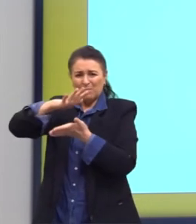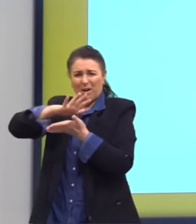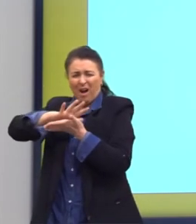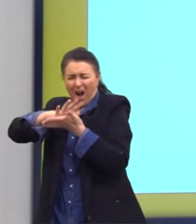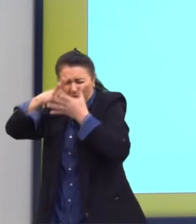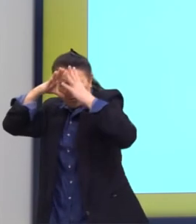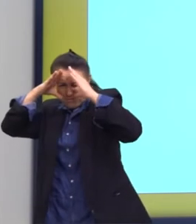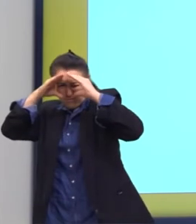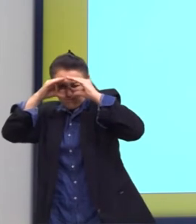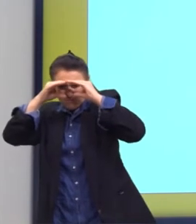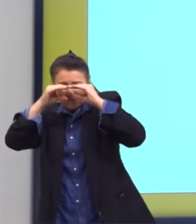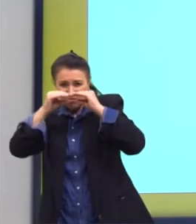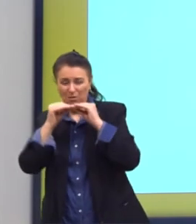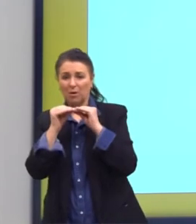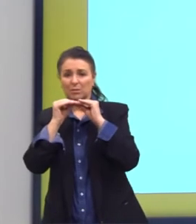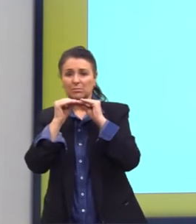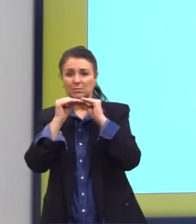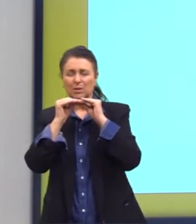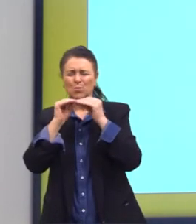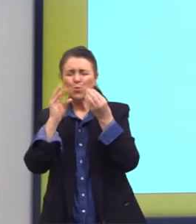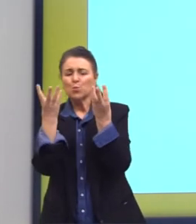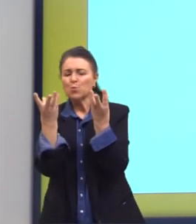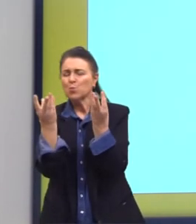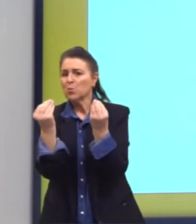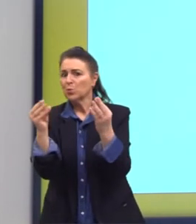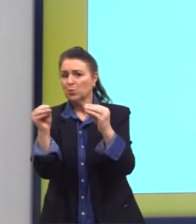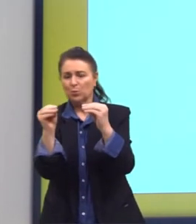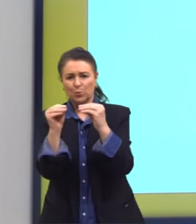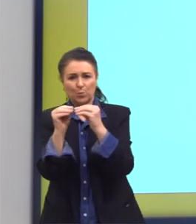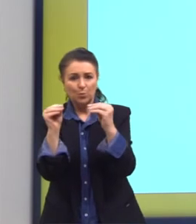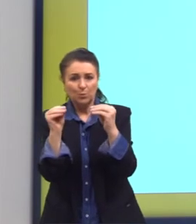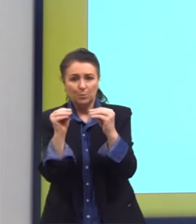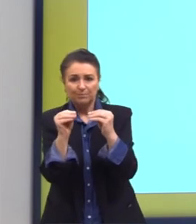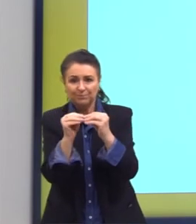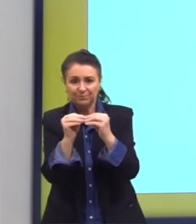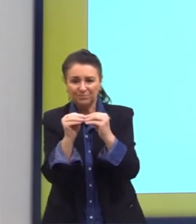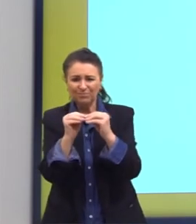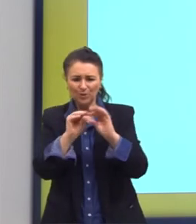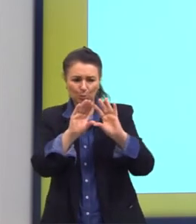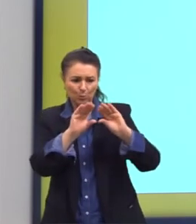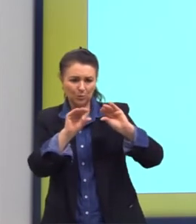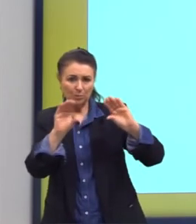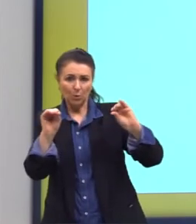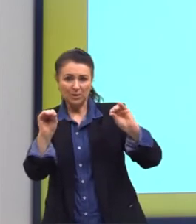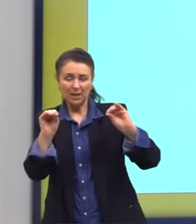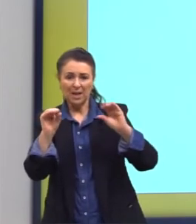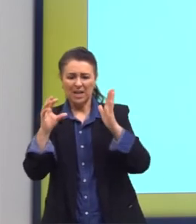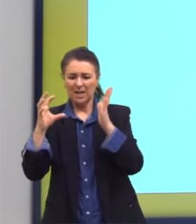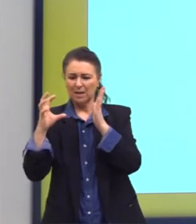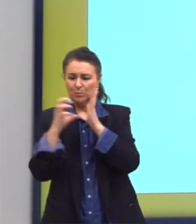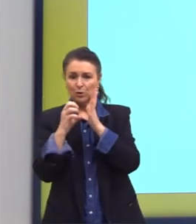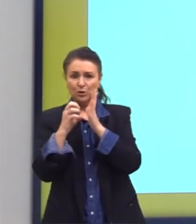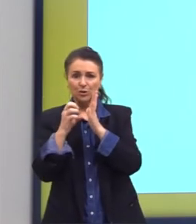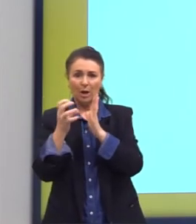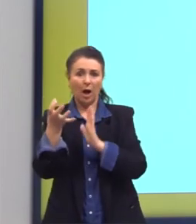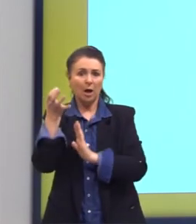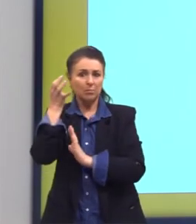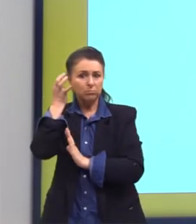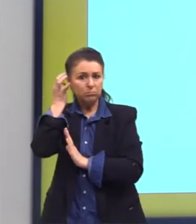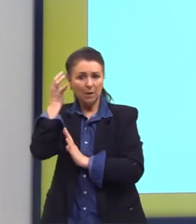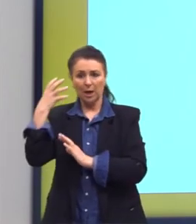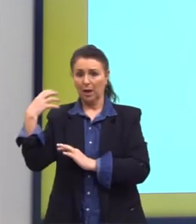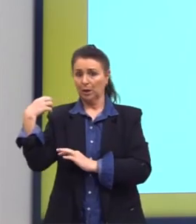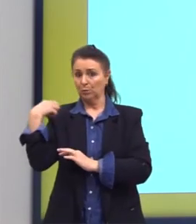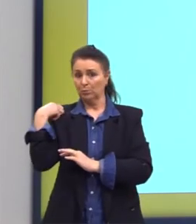os olhos debaixo dos seus beijos, lubrificados de espuma, e mordia-lhe o lóbulo dos ombros,